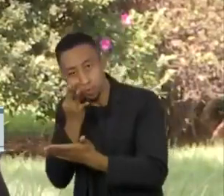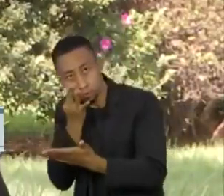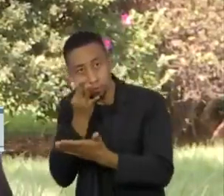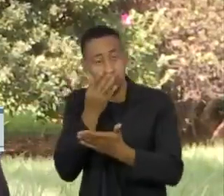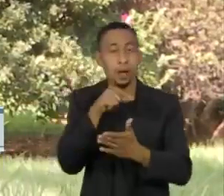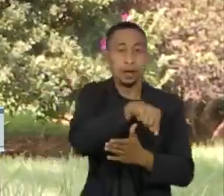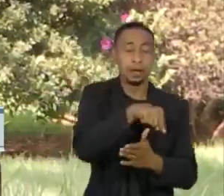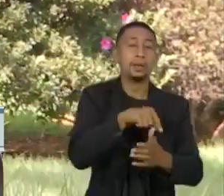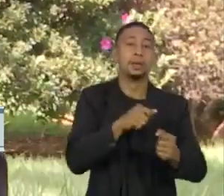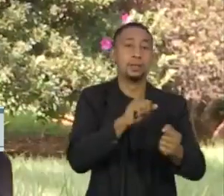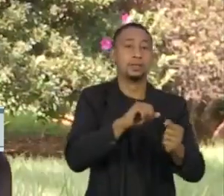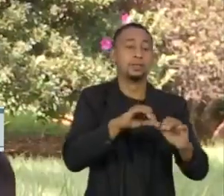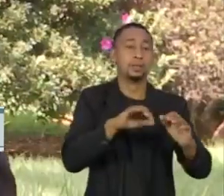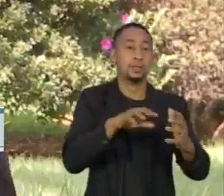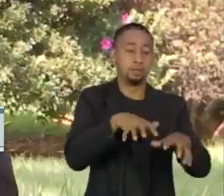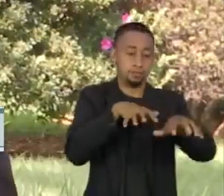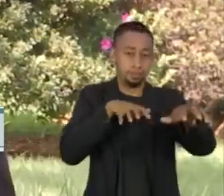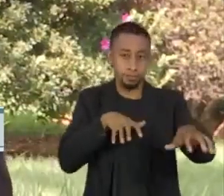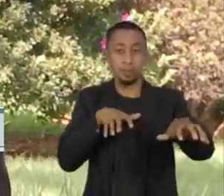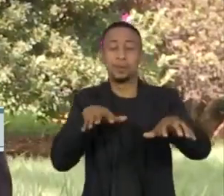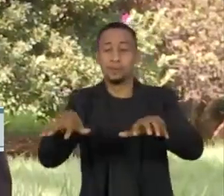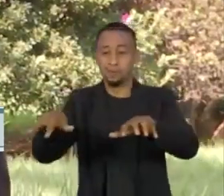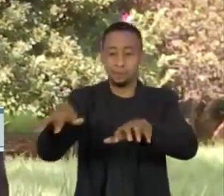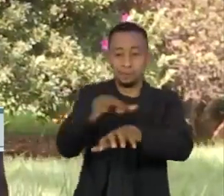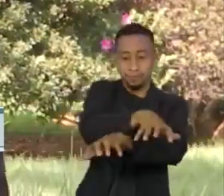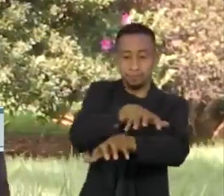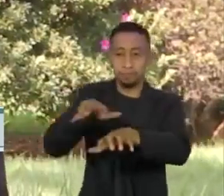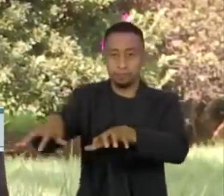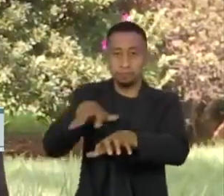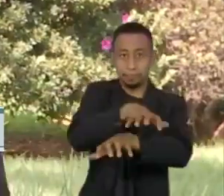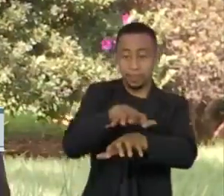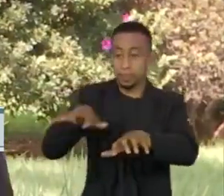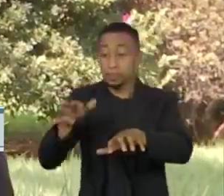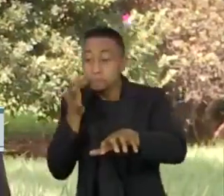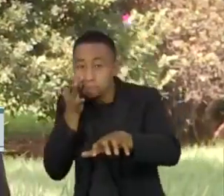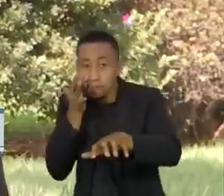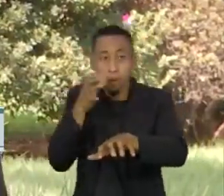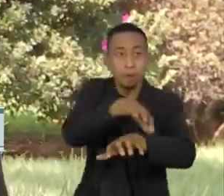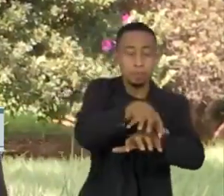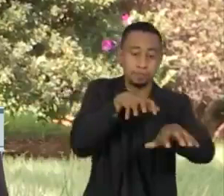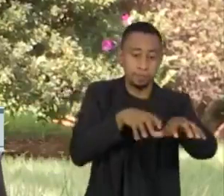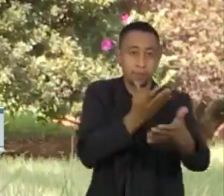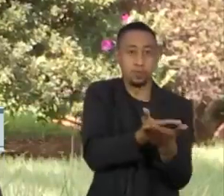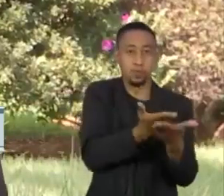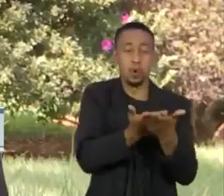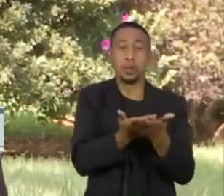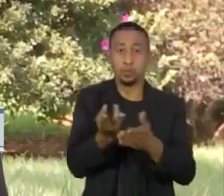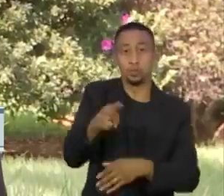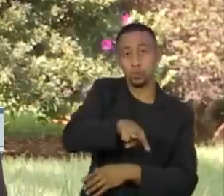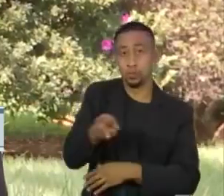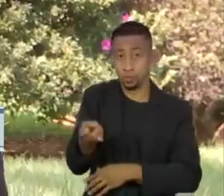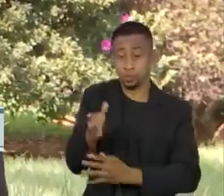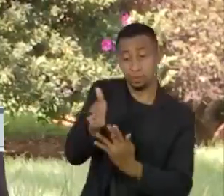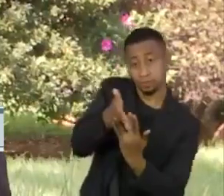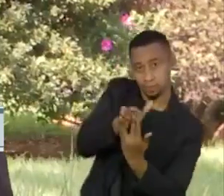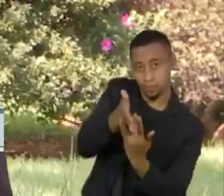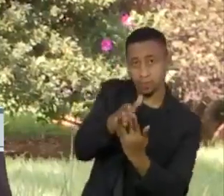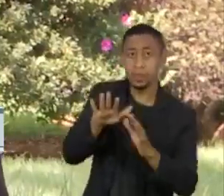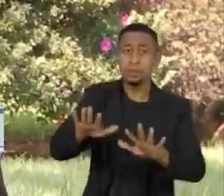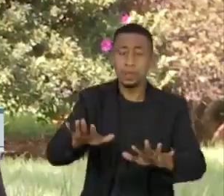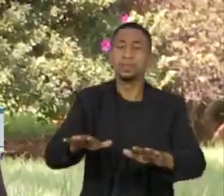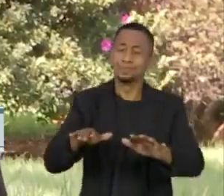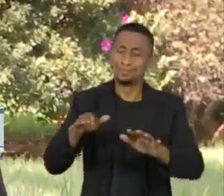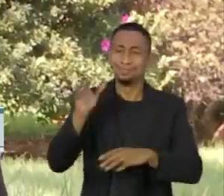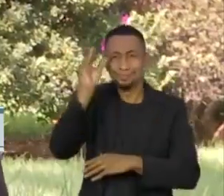em alguns dias. A retomada das aulas presenciais envolve o risco de contágio e também a recuperação das perdas na aprendizagem